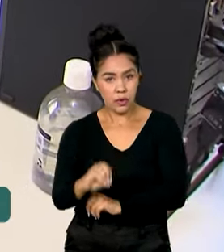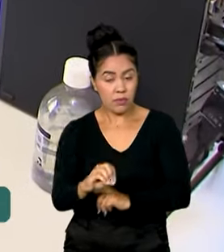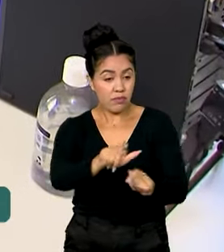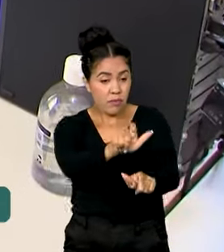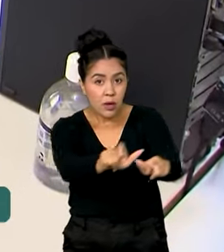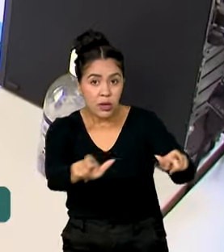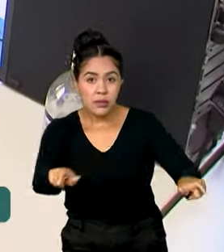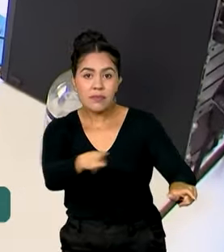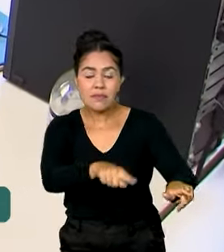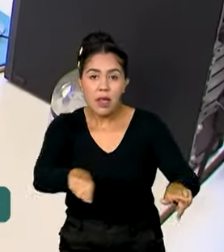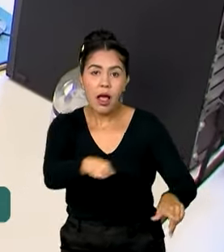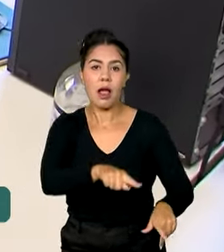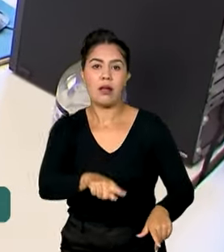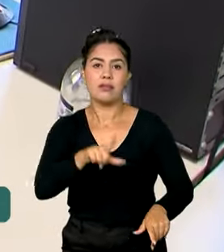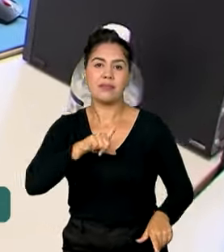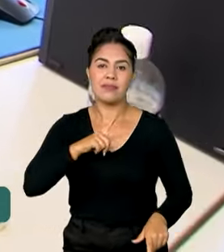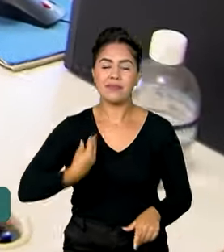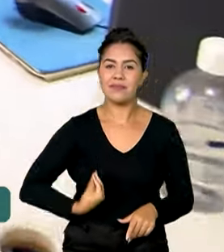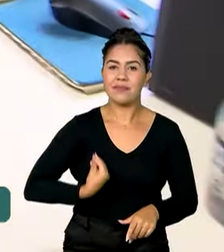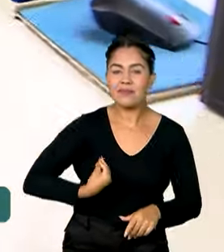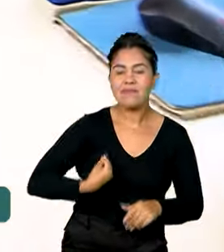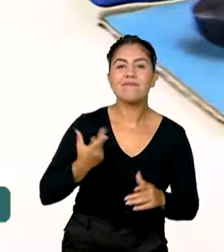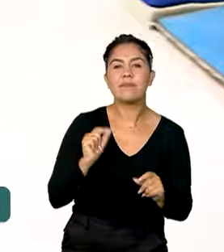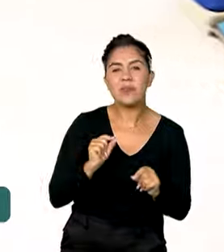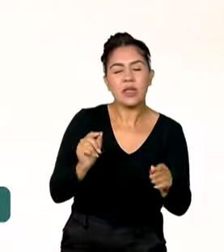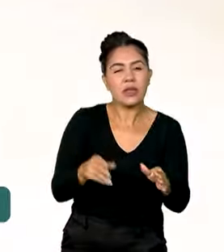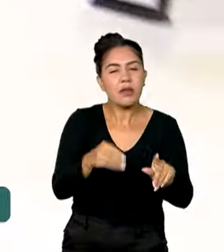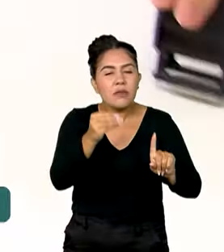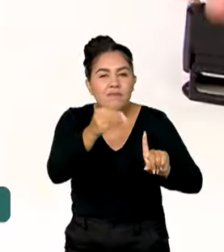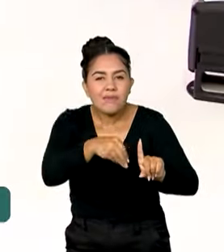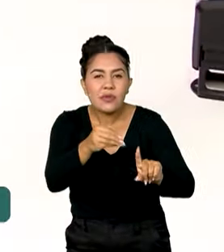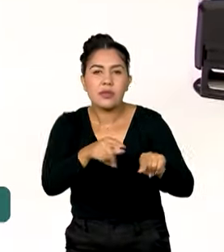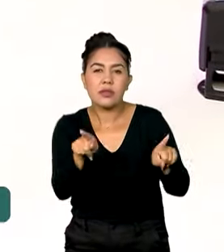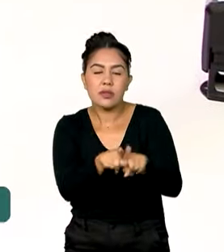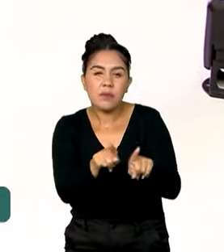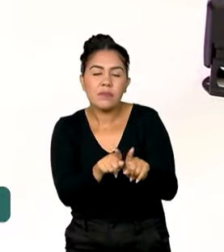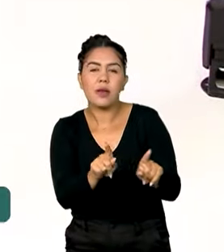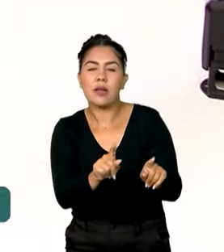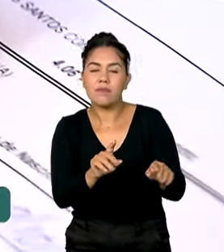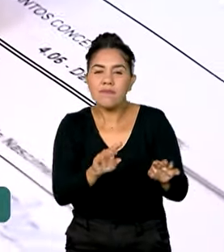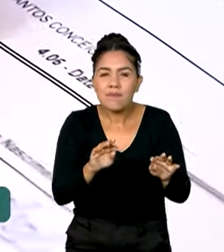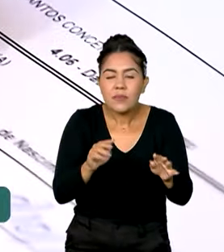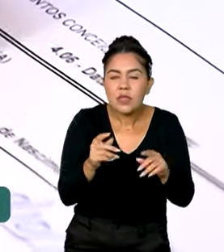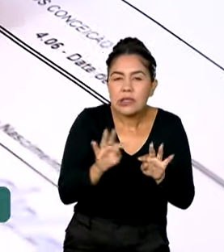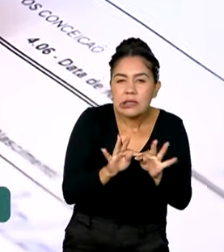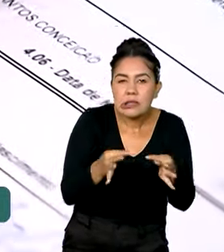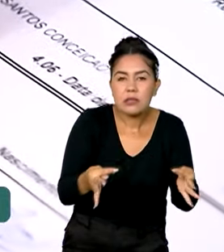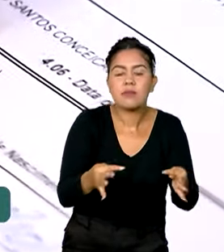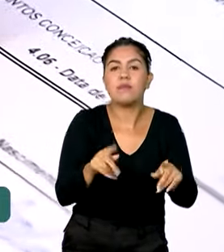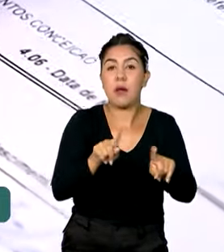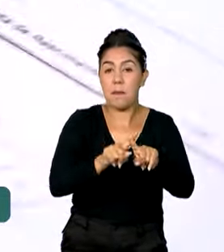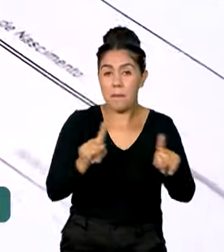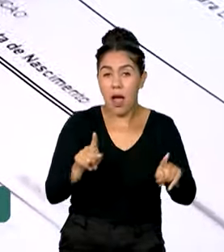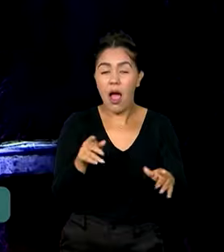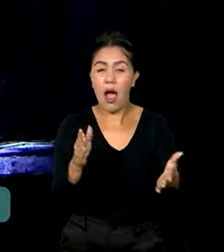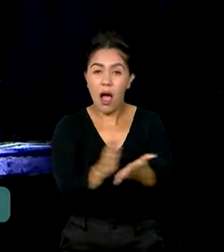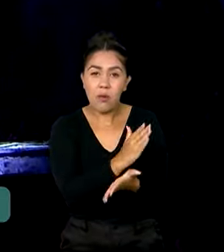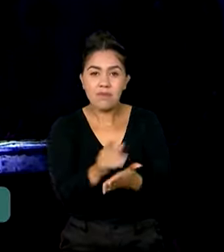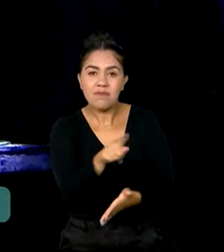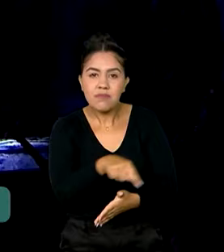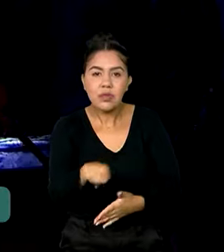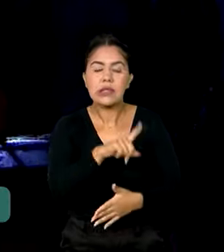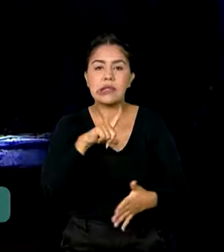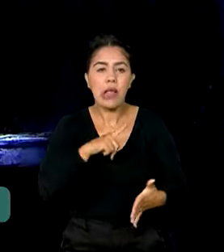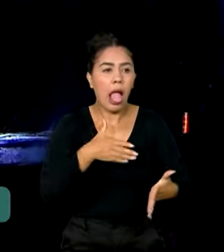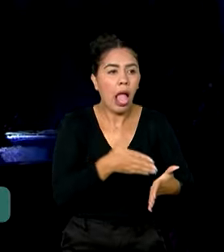vivem em situação de vulnerabilidade econômica e social e muitas enfrentam até mesmo a